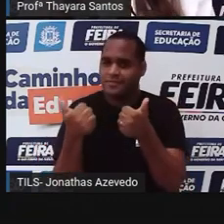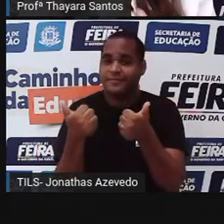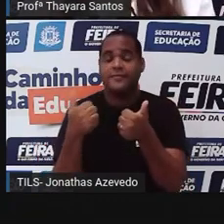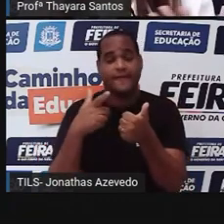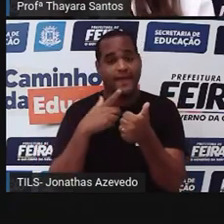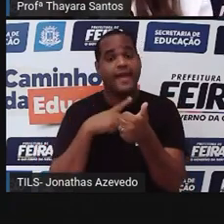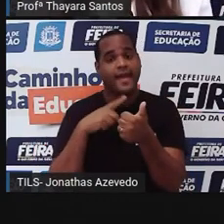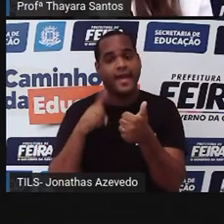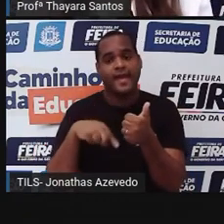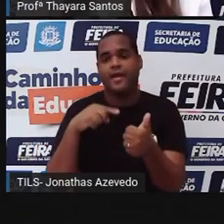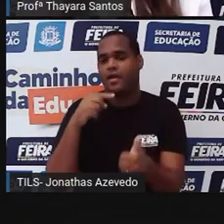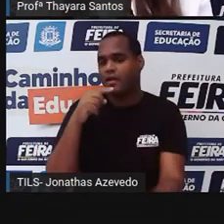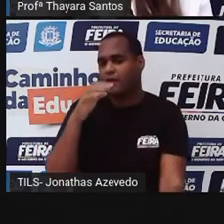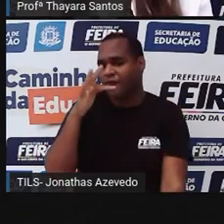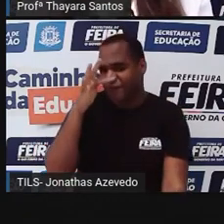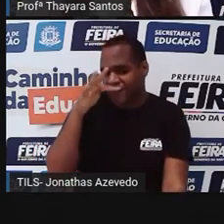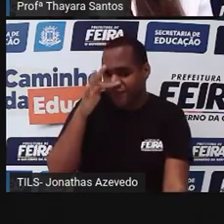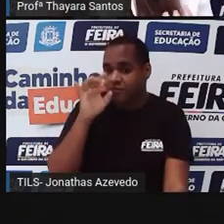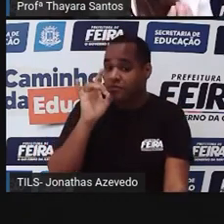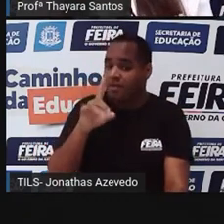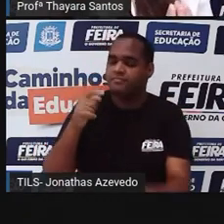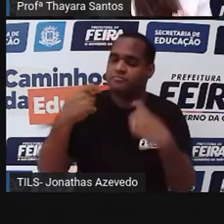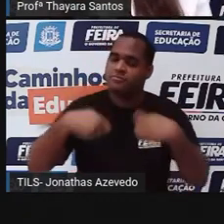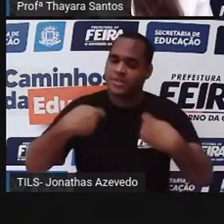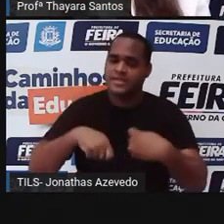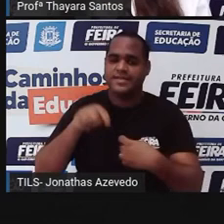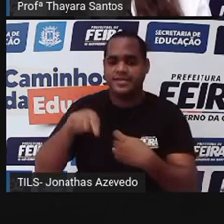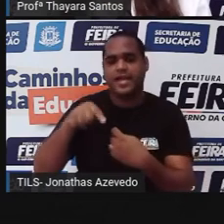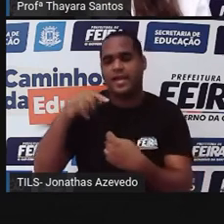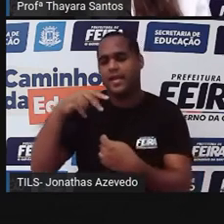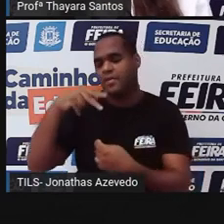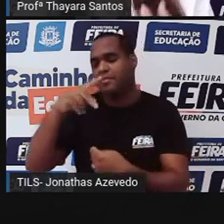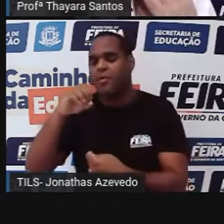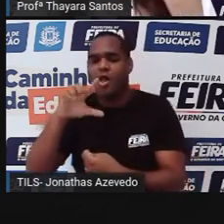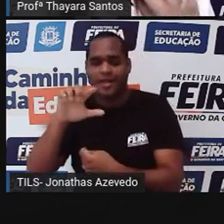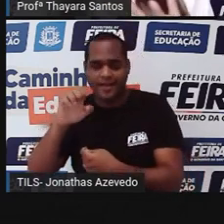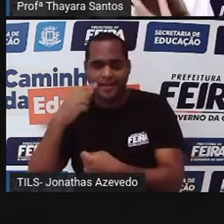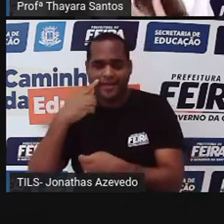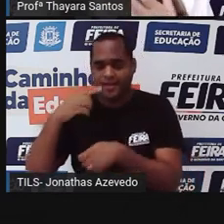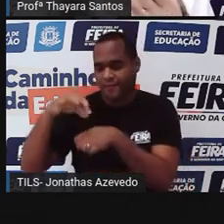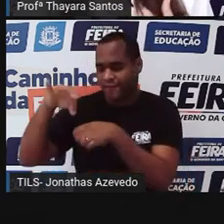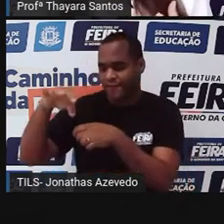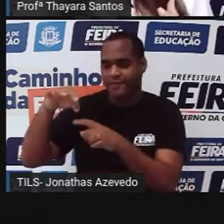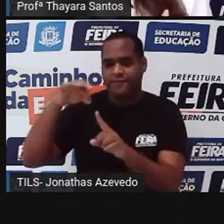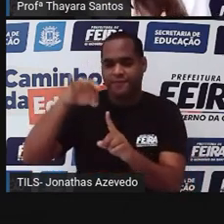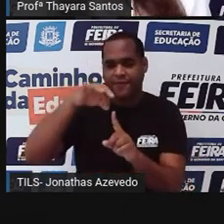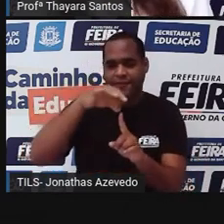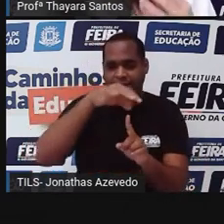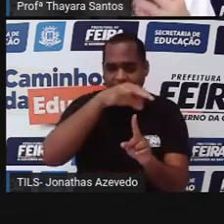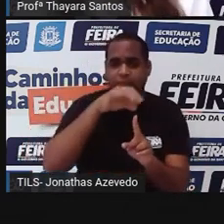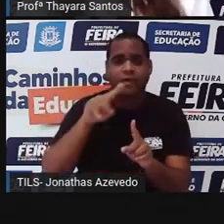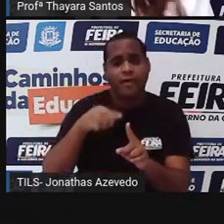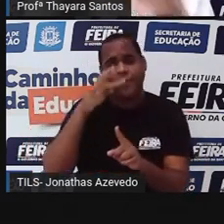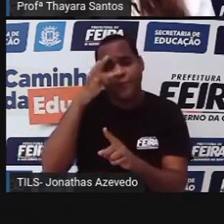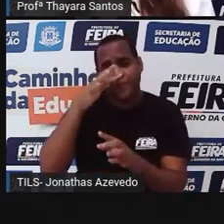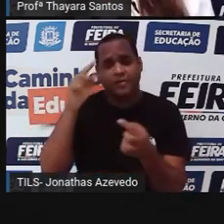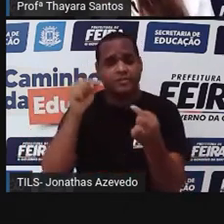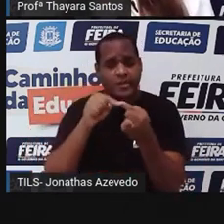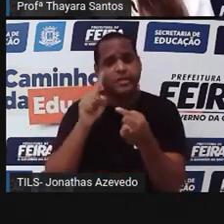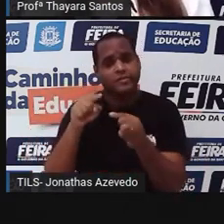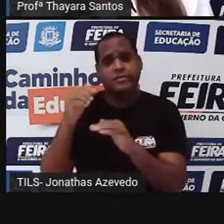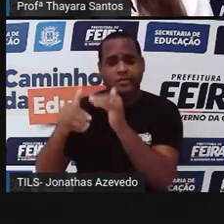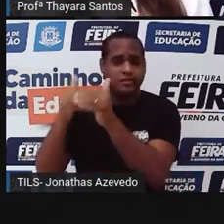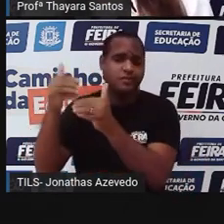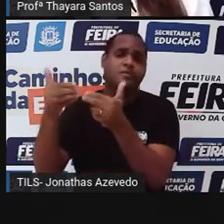Porque os frutos só nascem através desse processo de fecundação das flores. Os frutos que a gente consome hoje, eles vieram desse